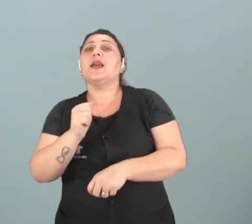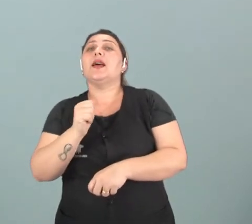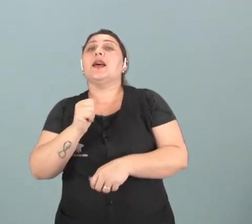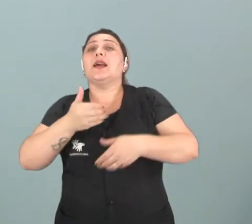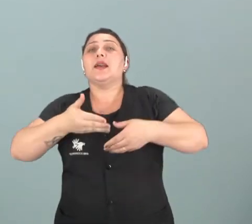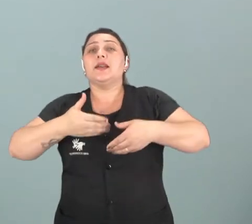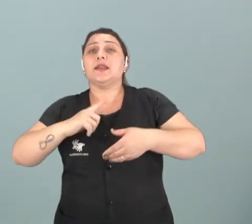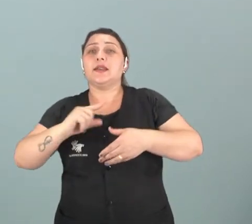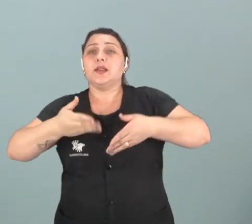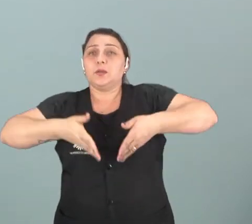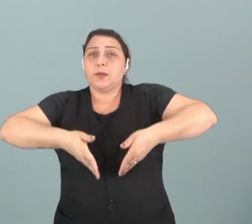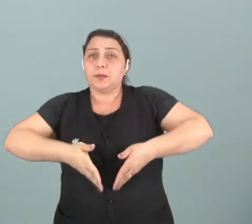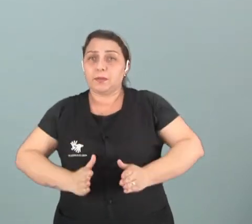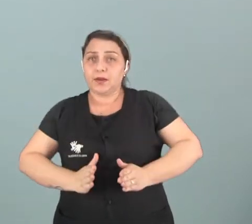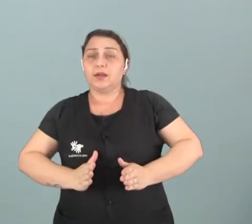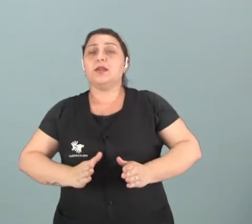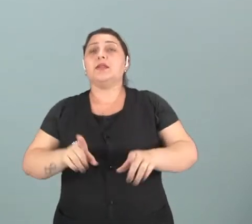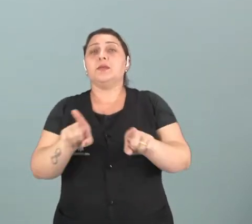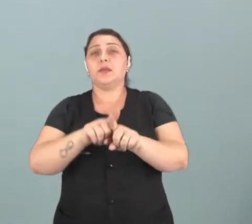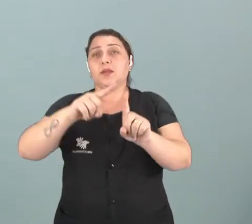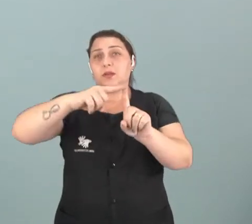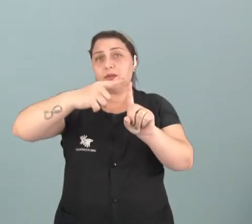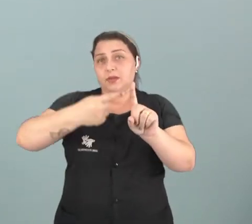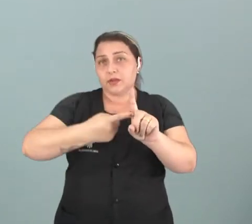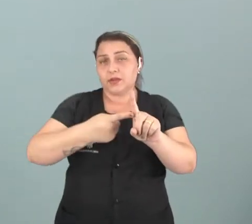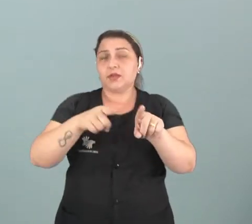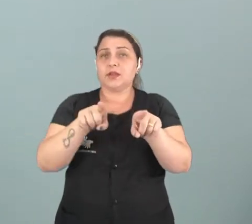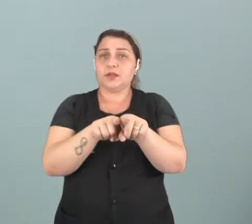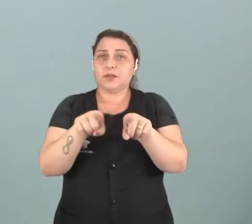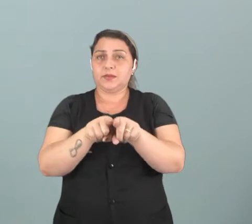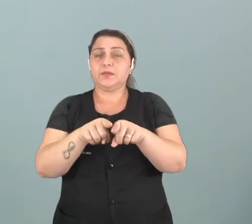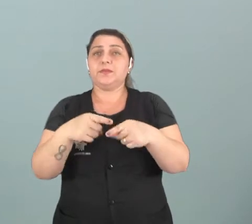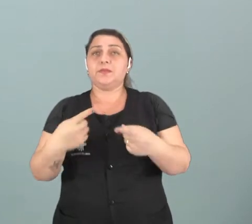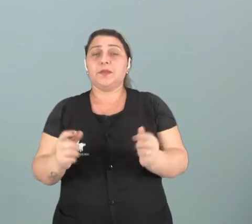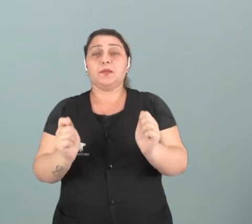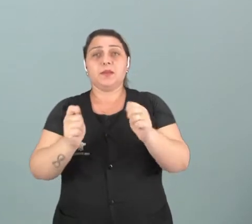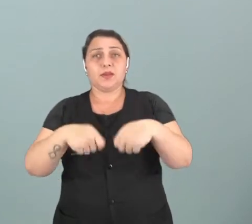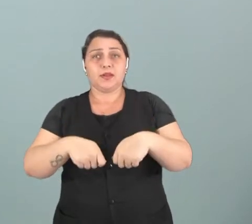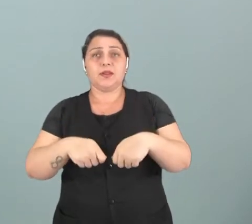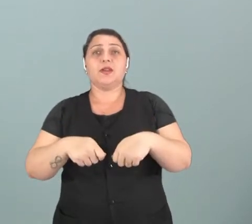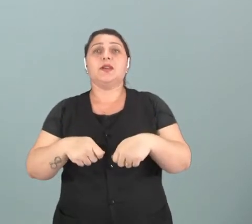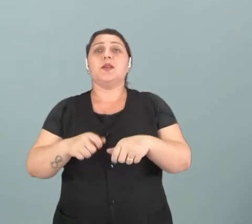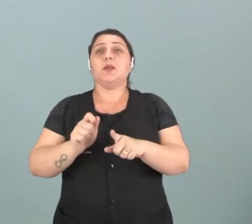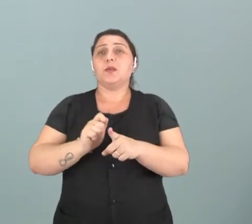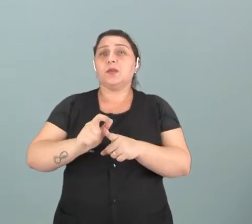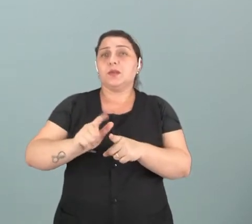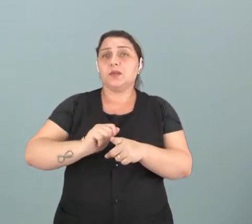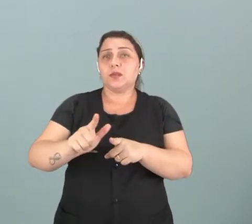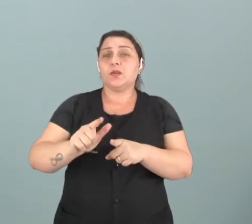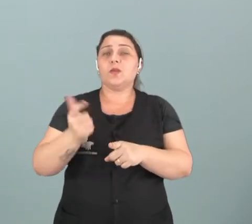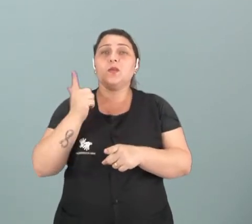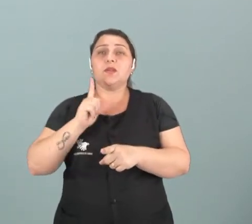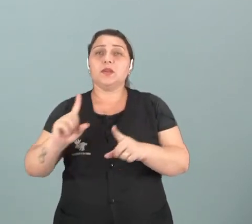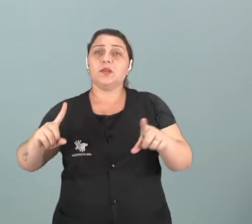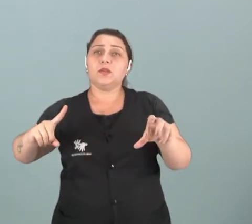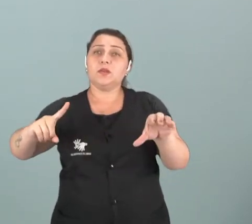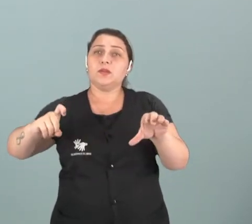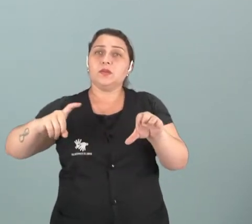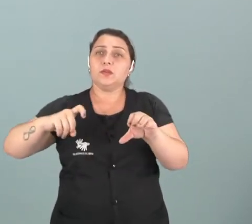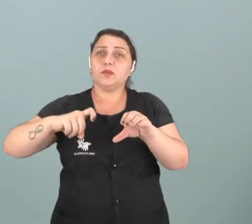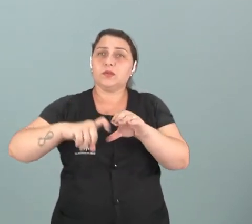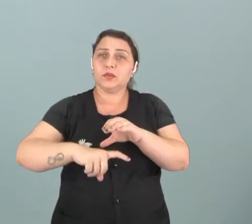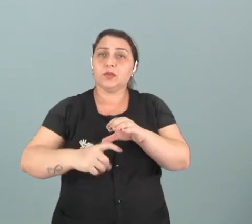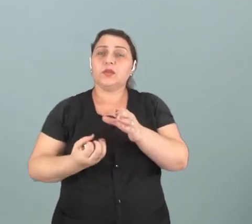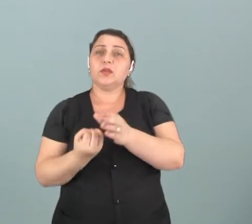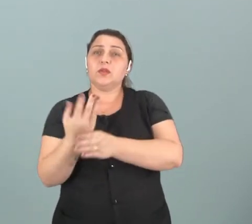bebê após um processo de gravidez, tá? E vai permitir com que os espermatozoides, eles consigam entrar no